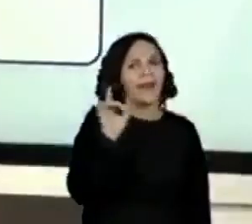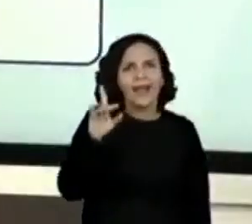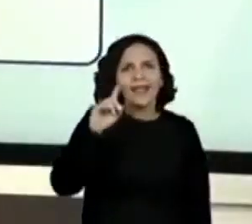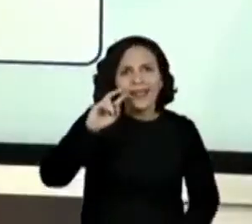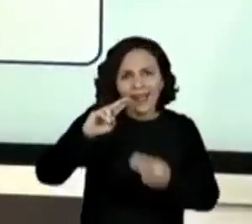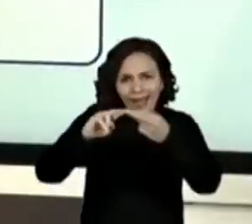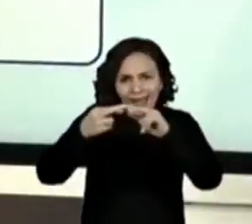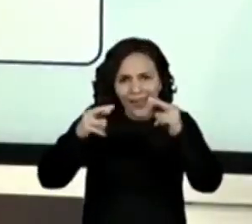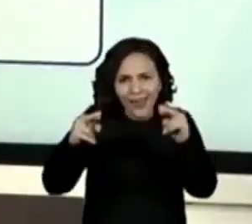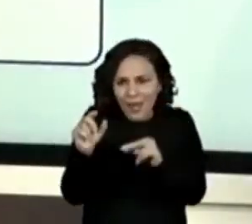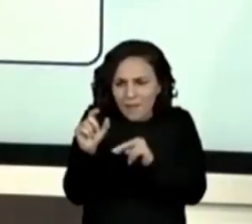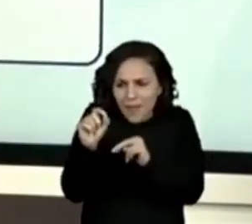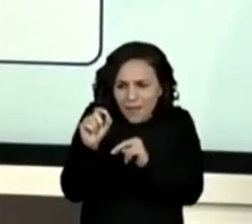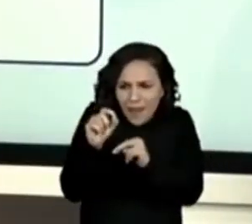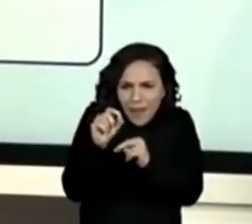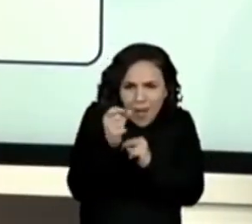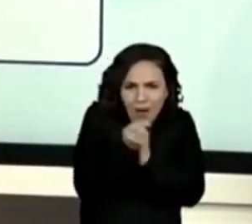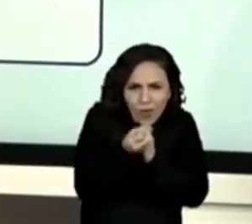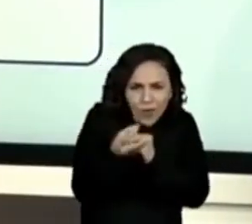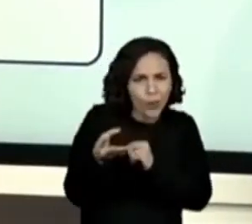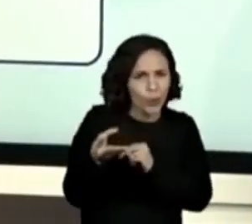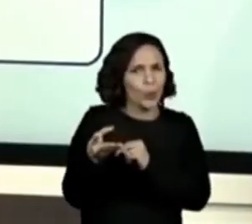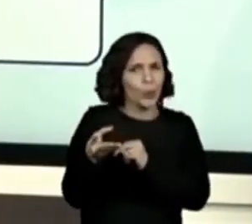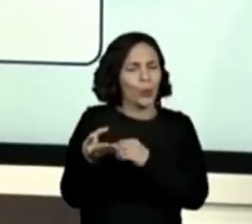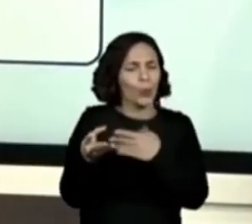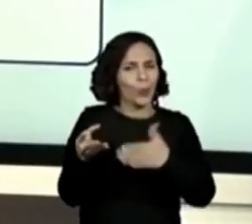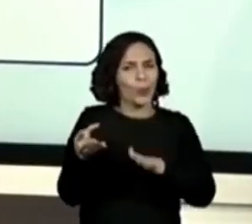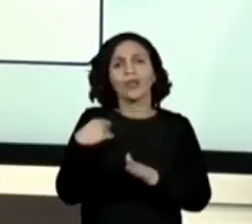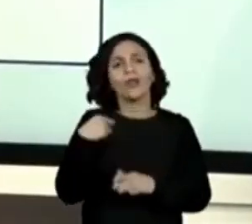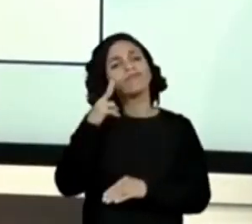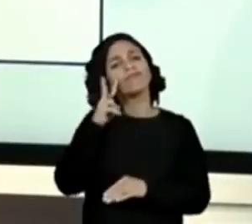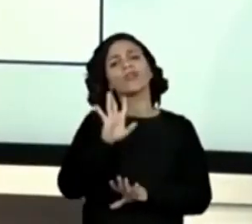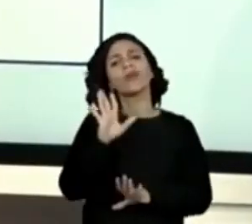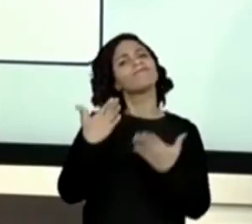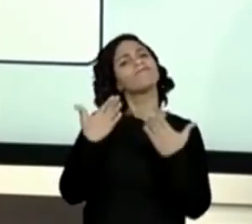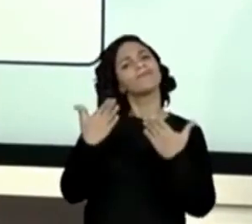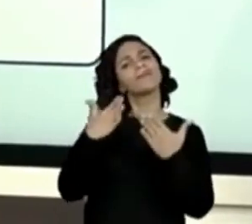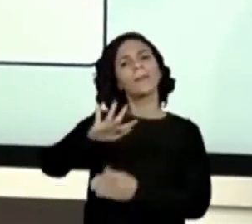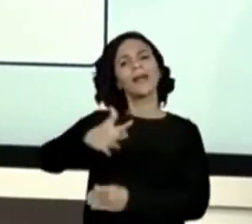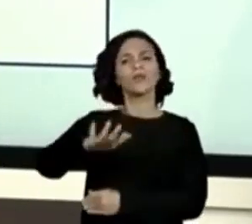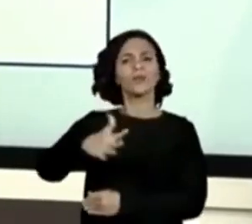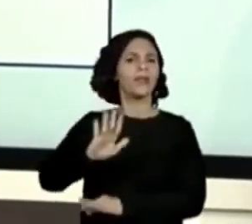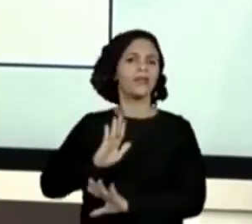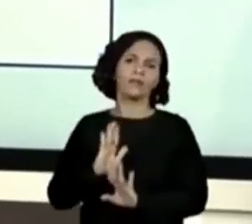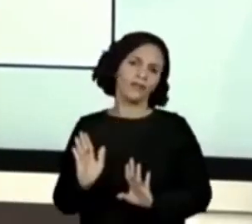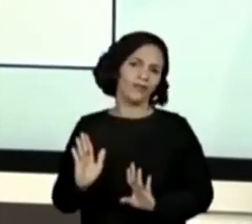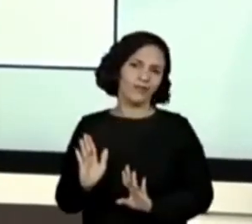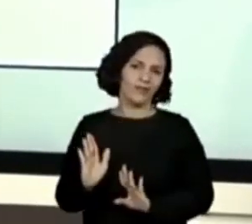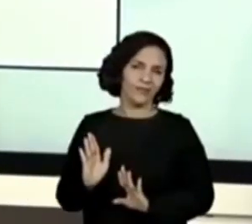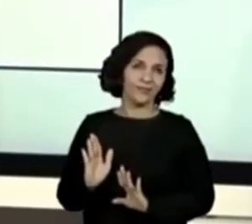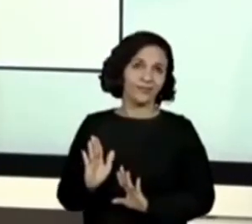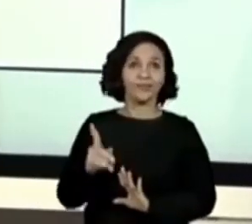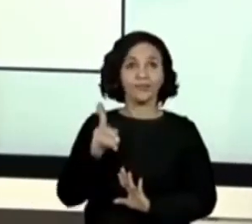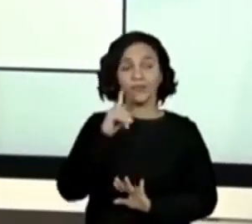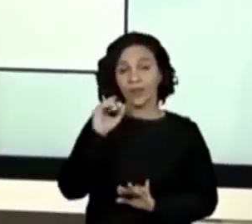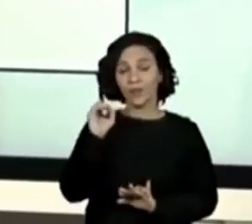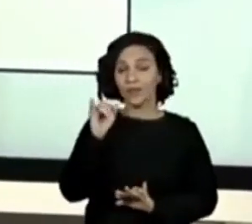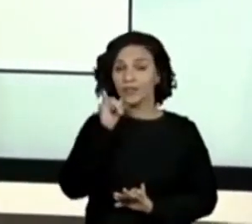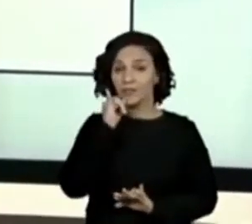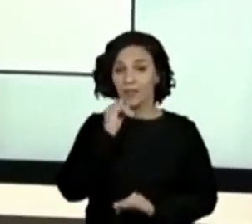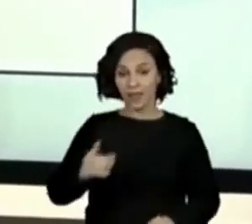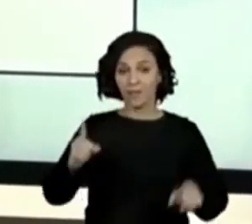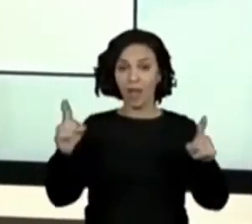isso, né? É estimar, batendo o olho. Como que a gente faz? Dividir a grande em três